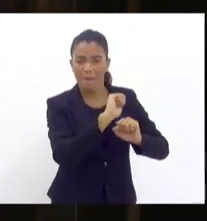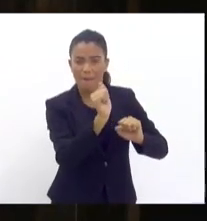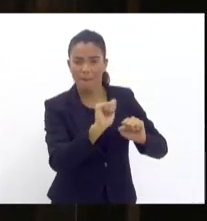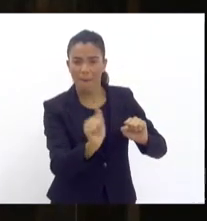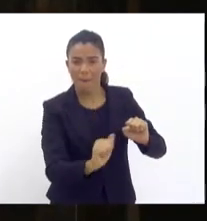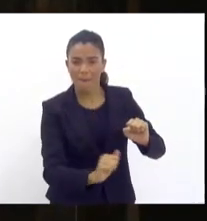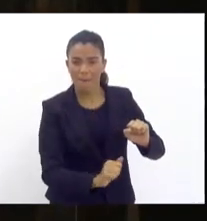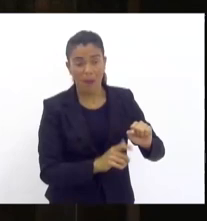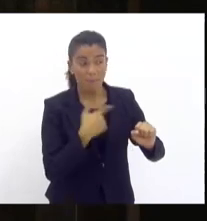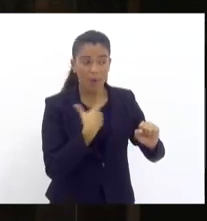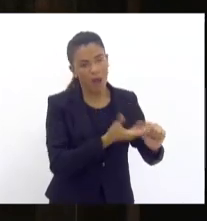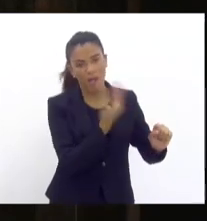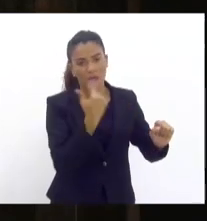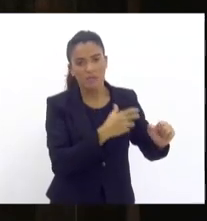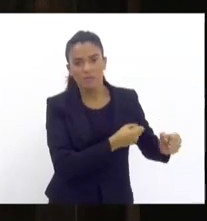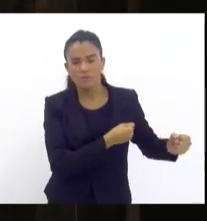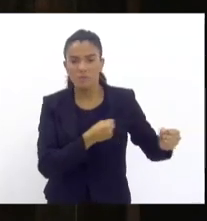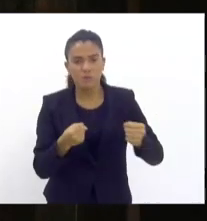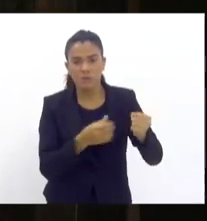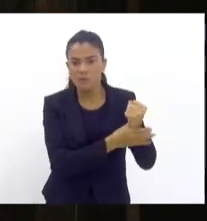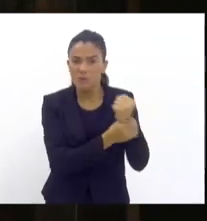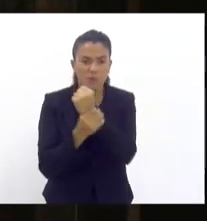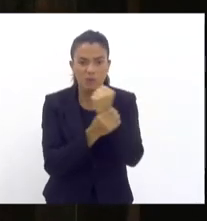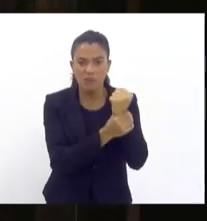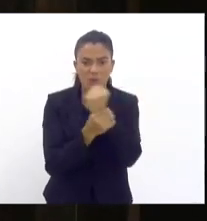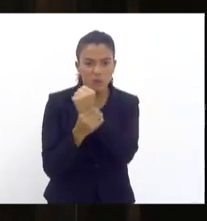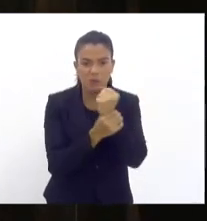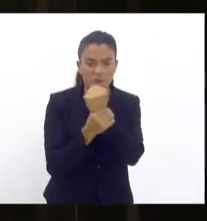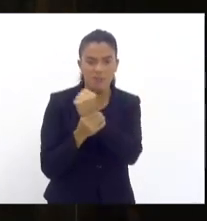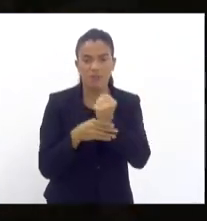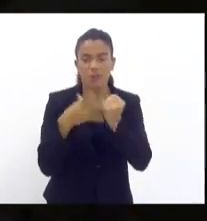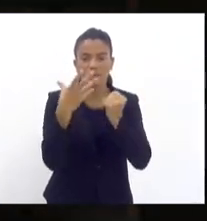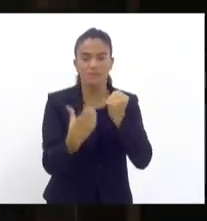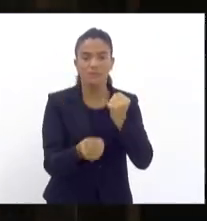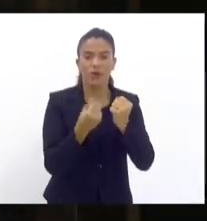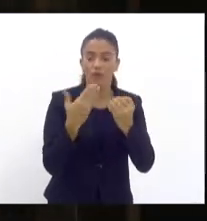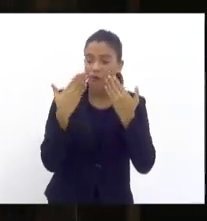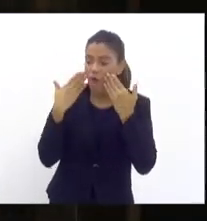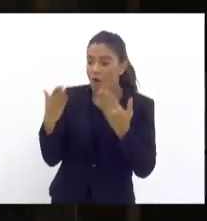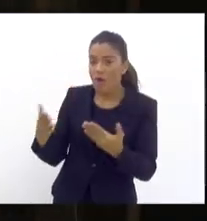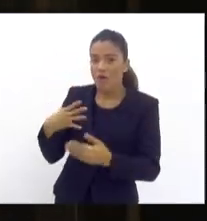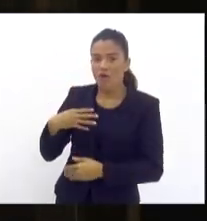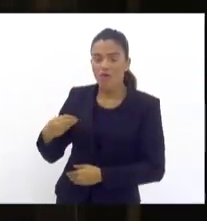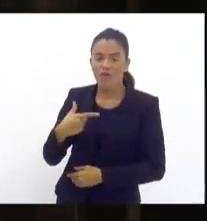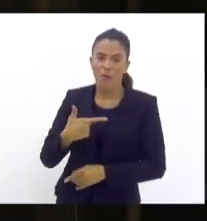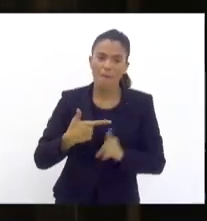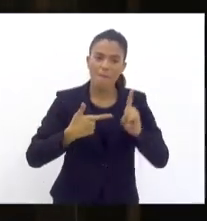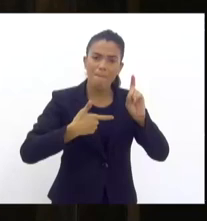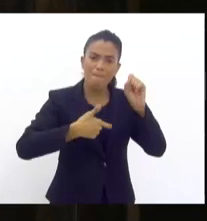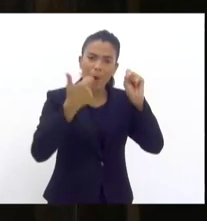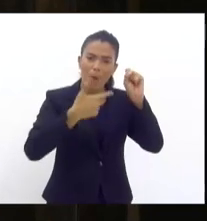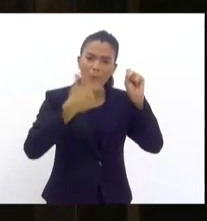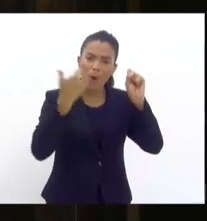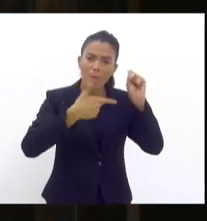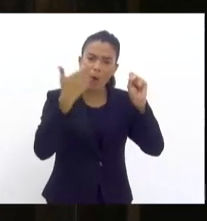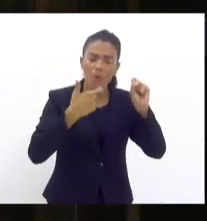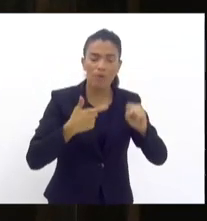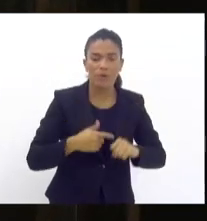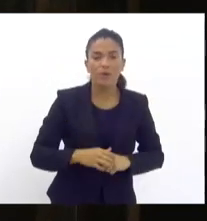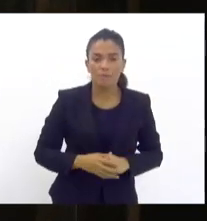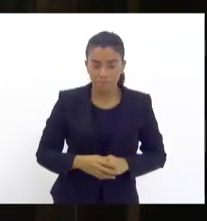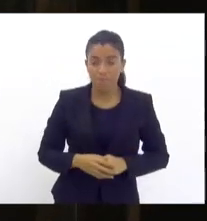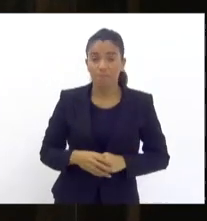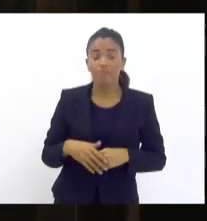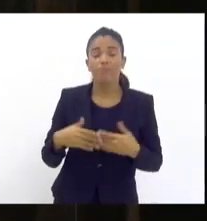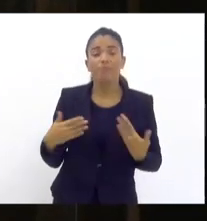levá-lo para a comunidade da Tinta. Ele não aceitou e foi morto na frente de seu filho. Nós tivemos